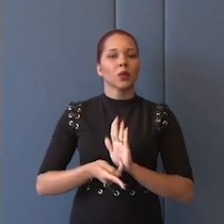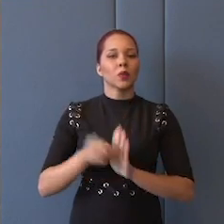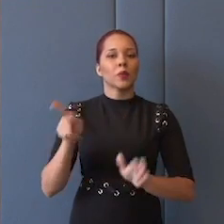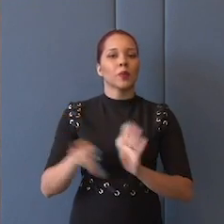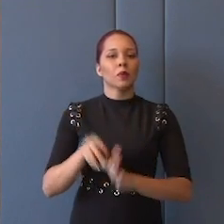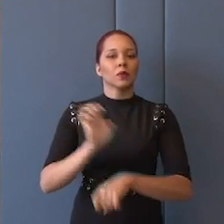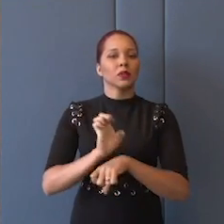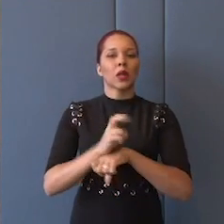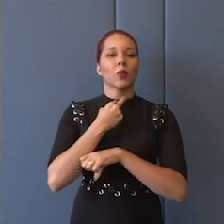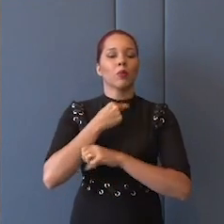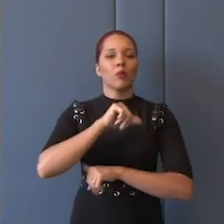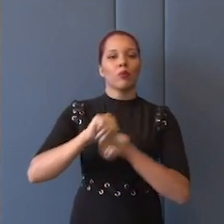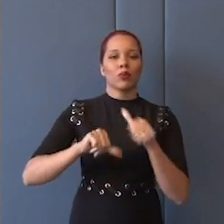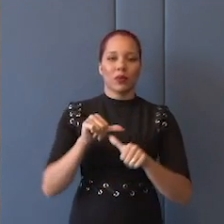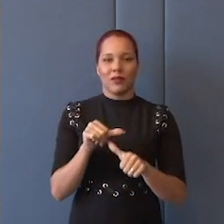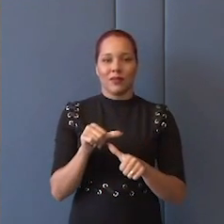mudadas.